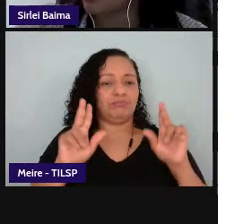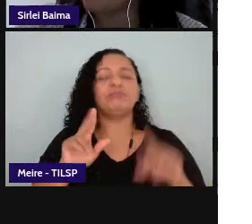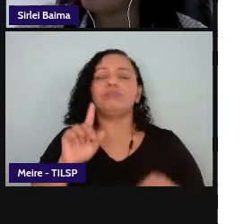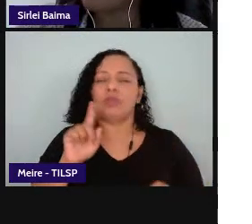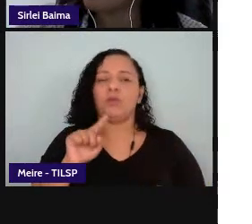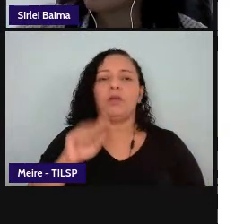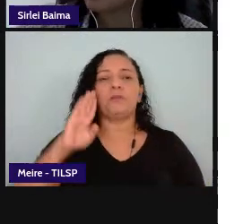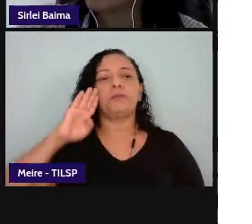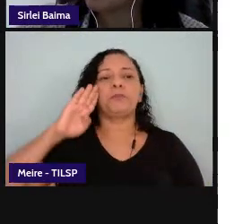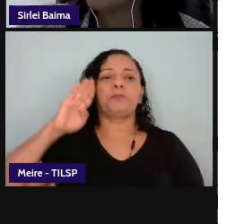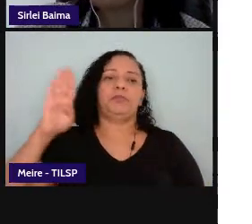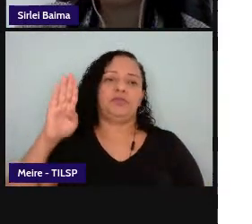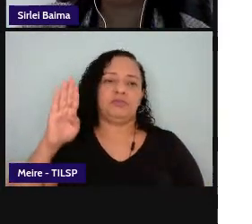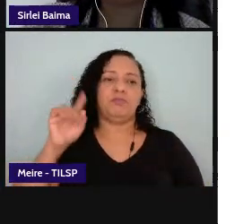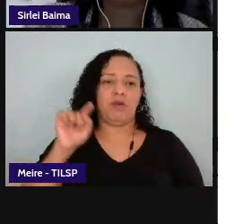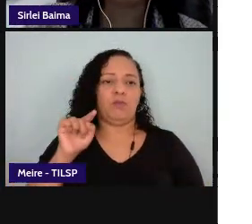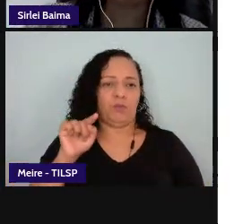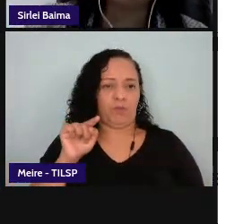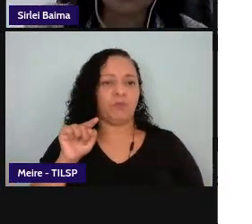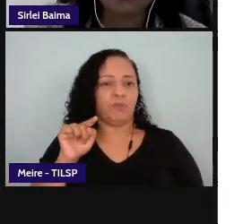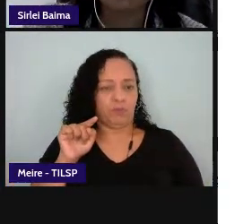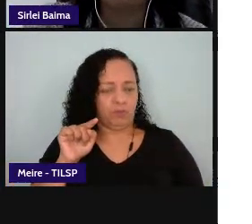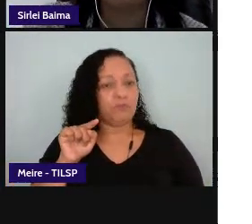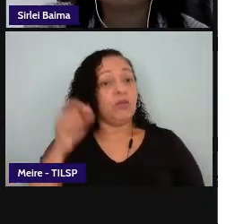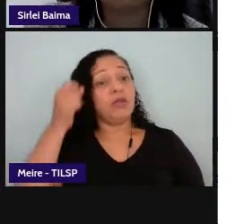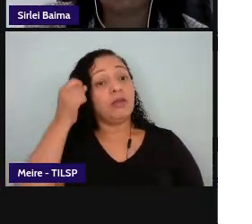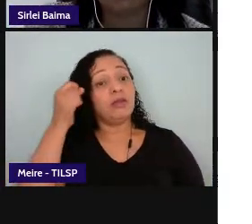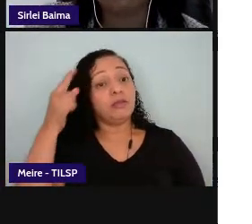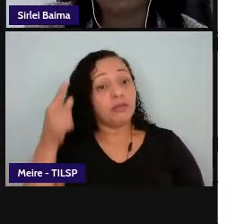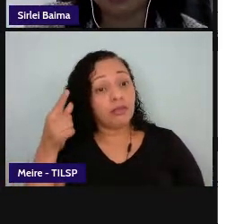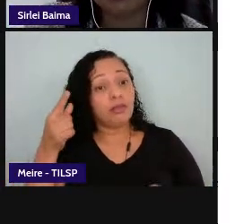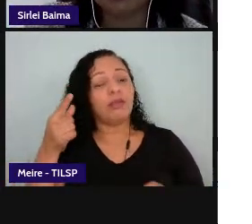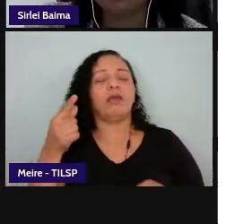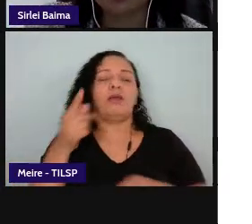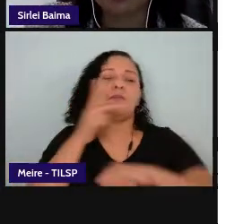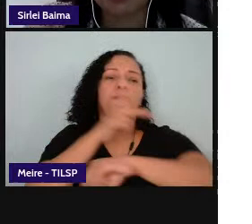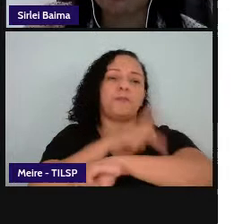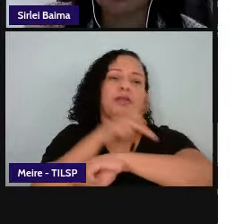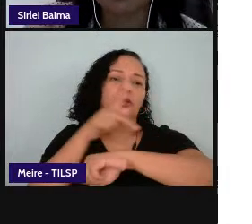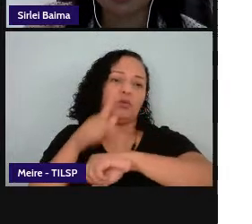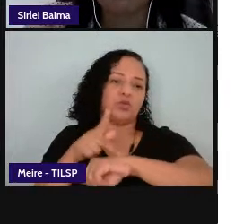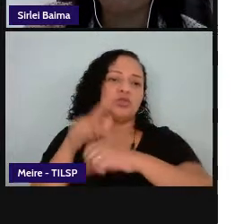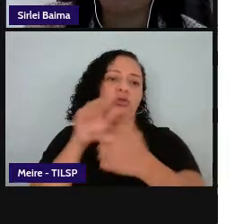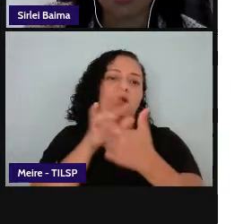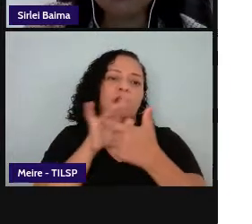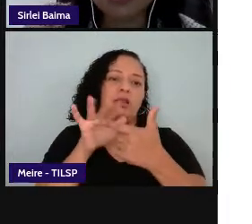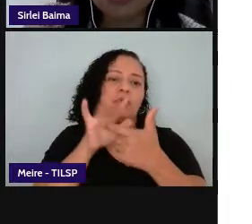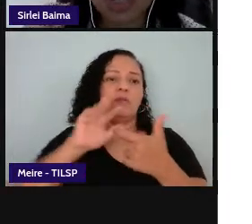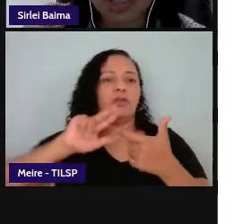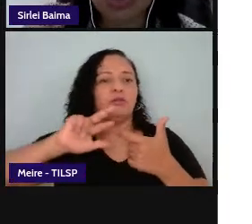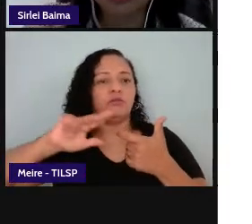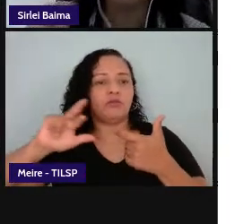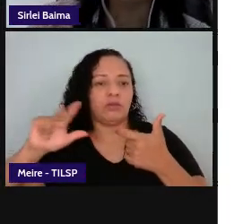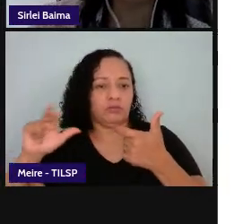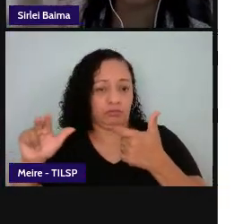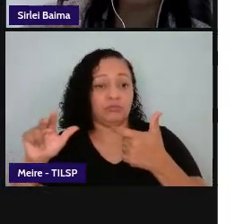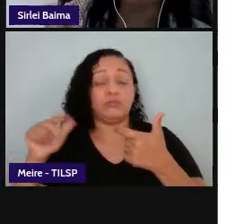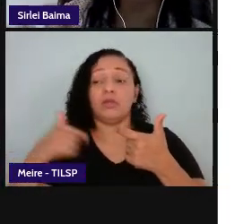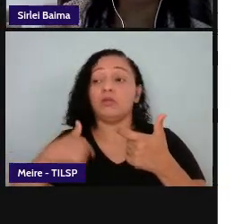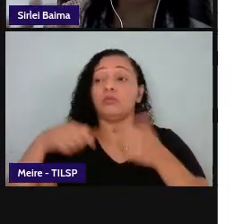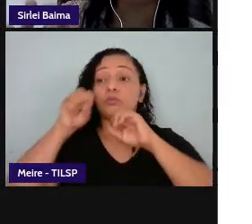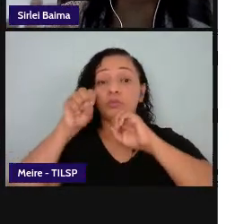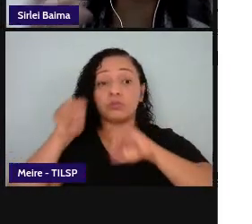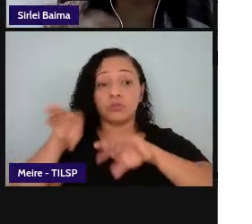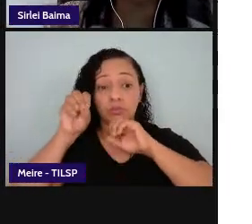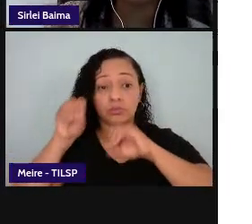principal ideia dessa pedagogia dos multiletramentos é eu formar um sujeito que